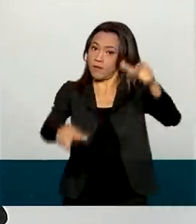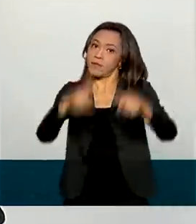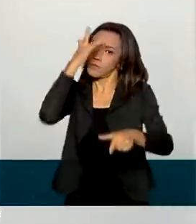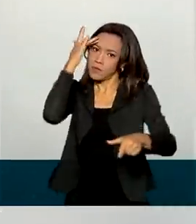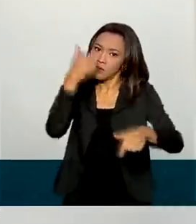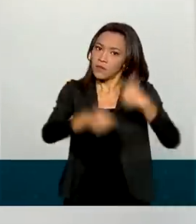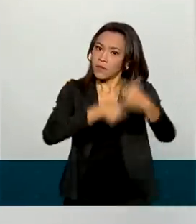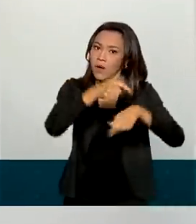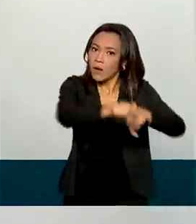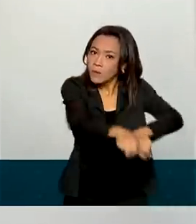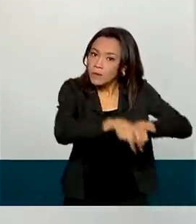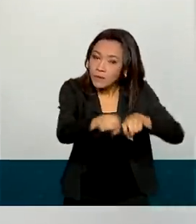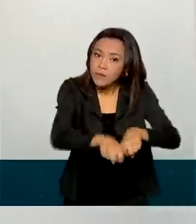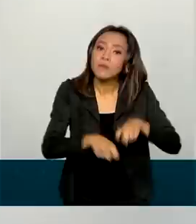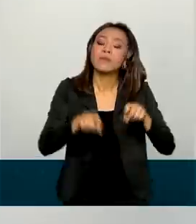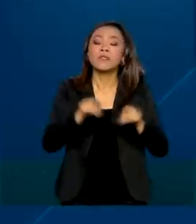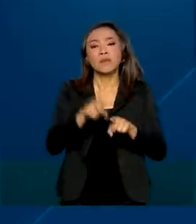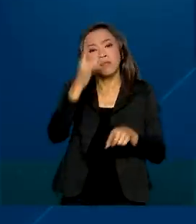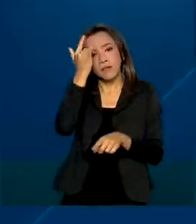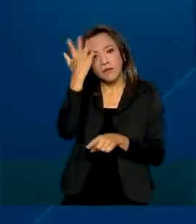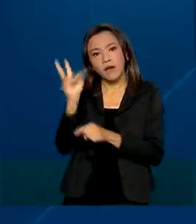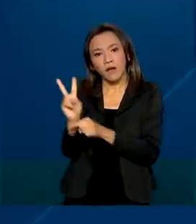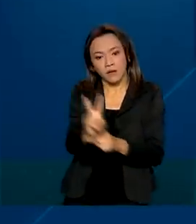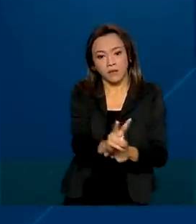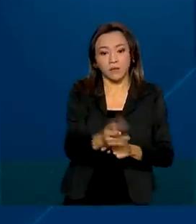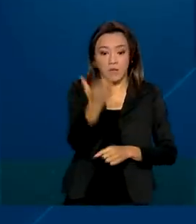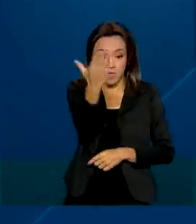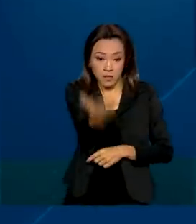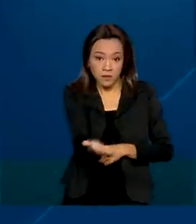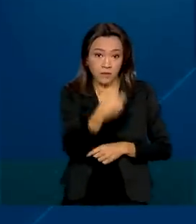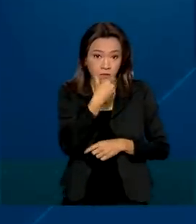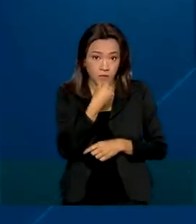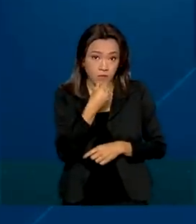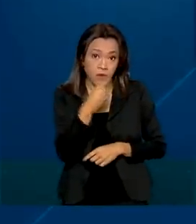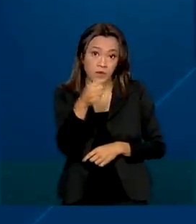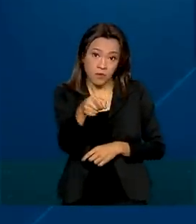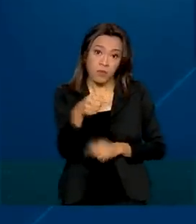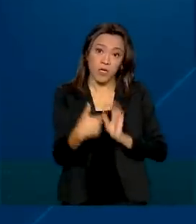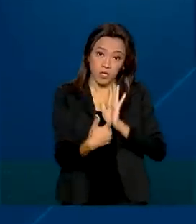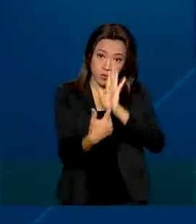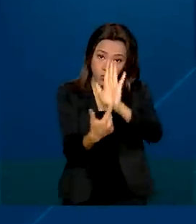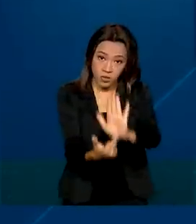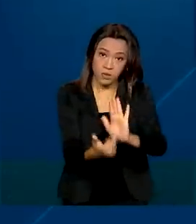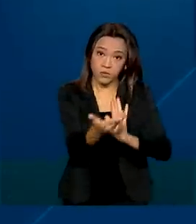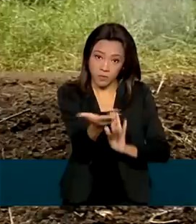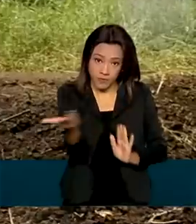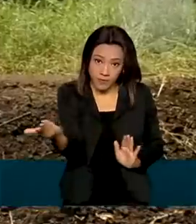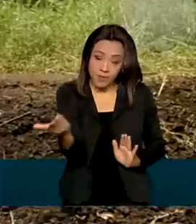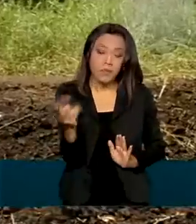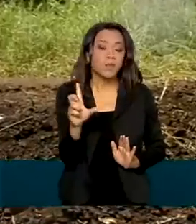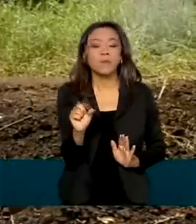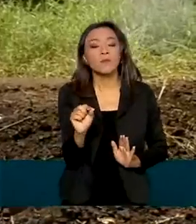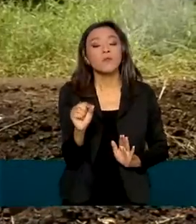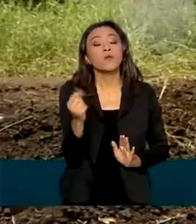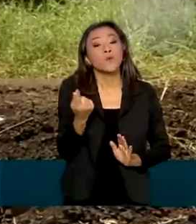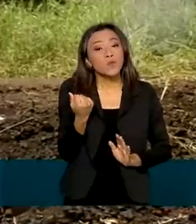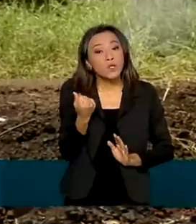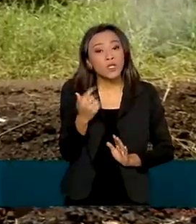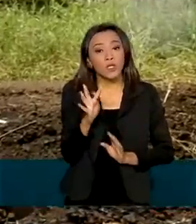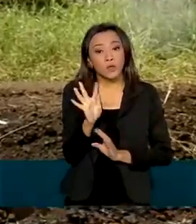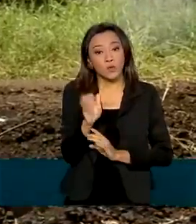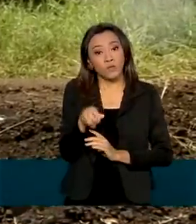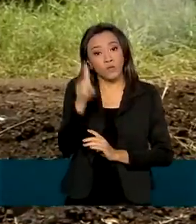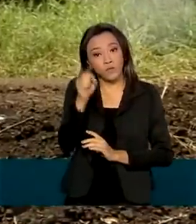facilitar as condições de financiamento. No caso do seu Cristóvão, que mostramos no início da reportagem, o dinheiro do fundo